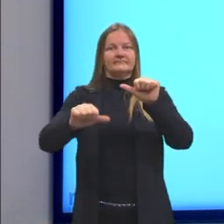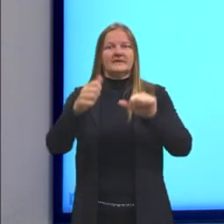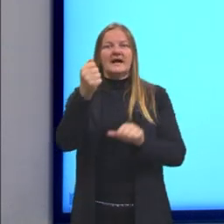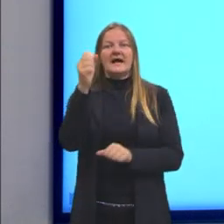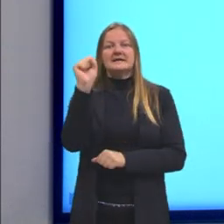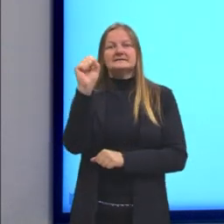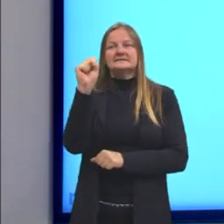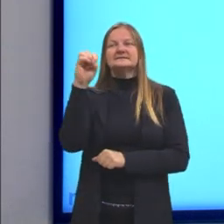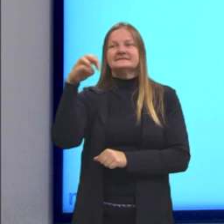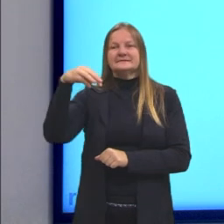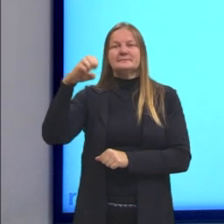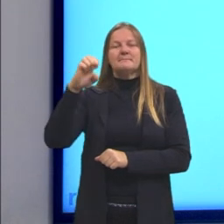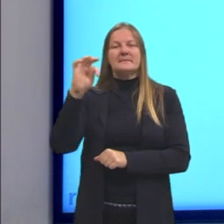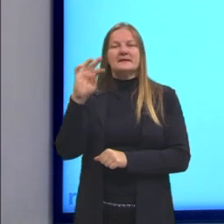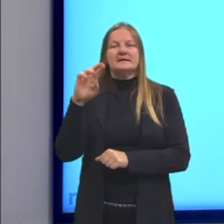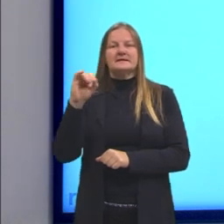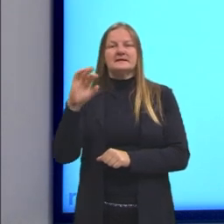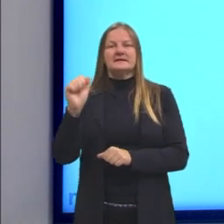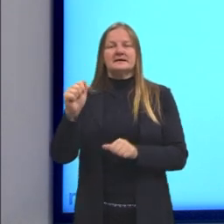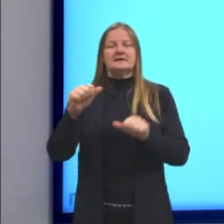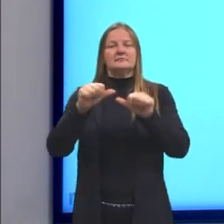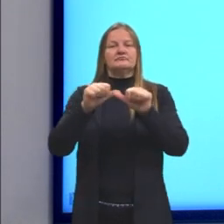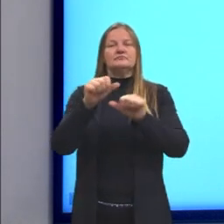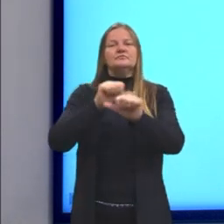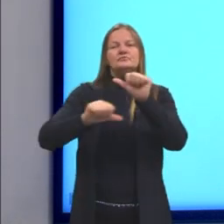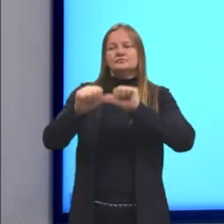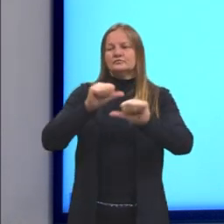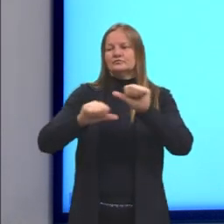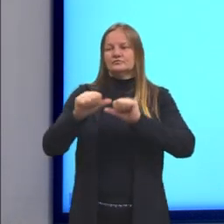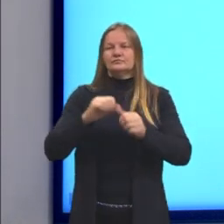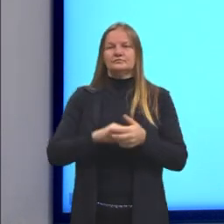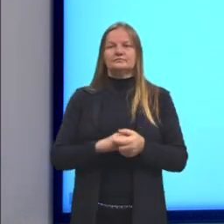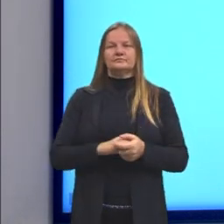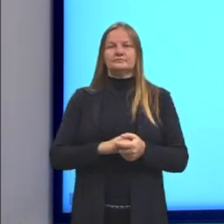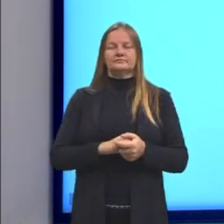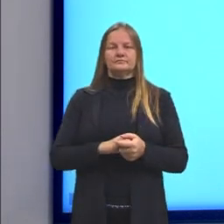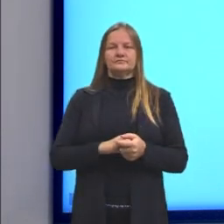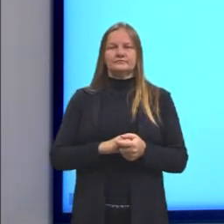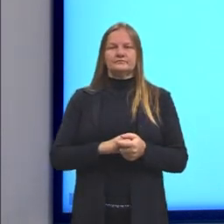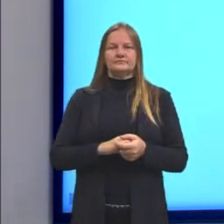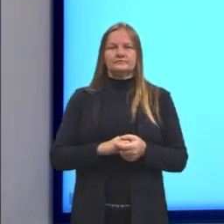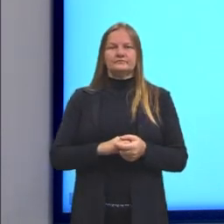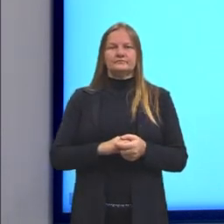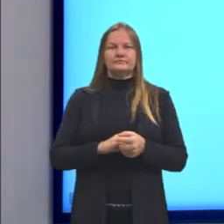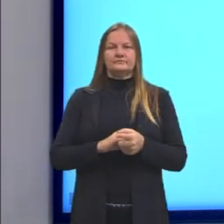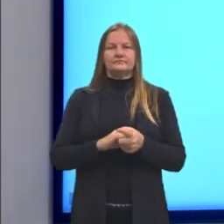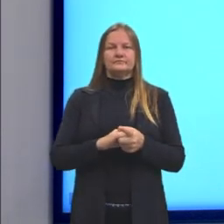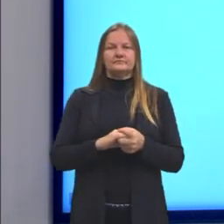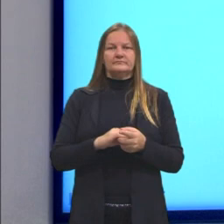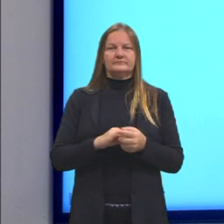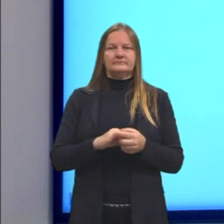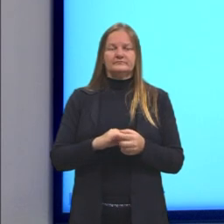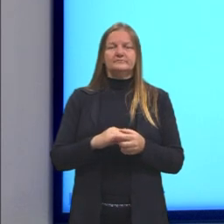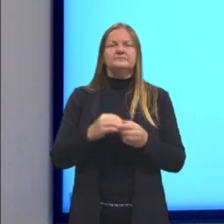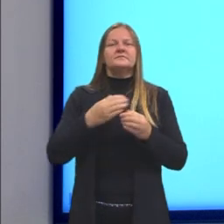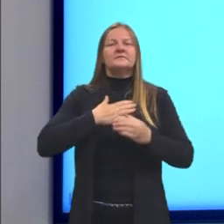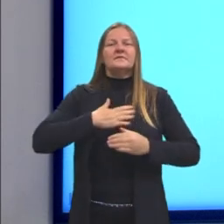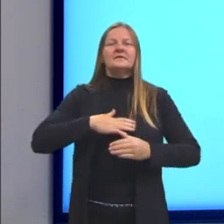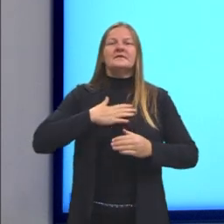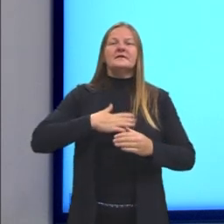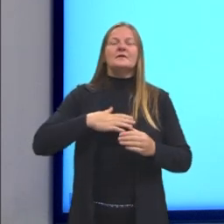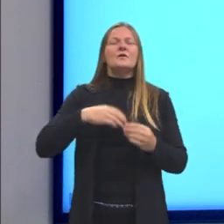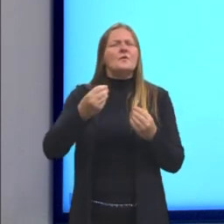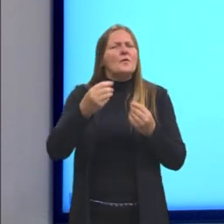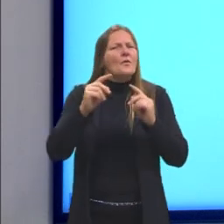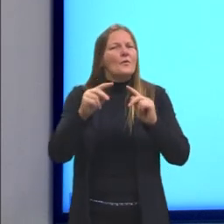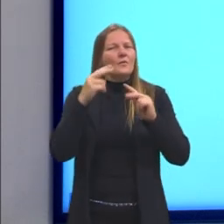e o conceito de irreversibilidade. Aqui já ficou um pouquinho mais complicado esses conceitos, mas calma que a gente vai ver